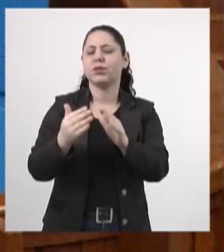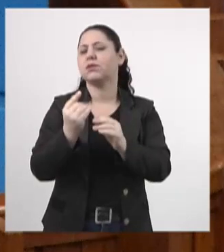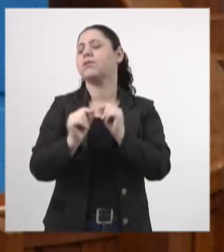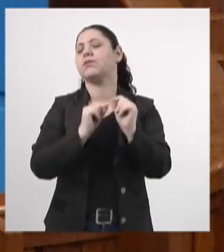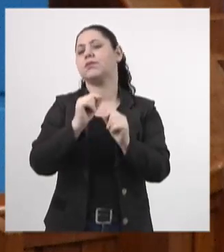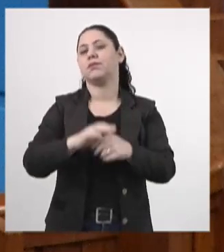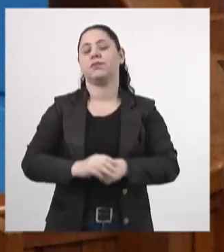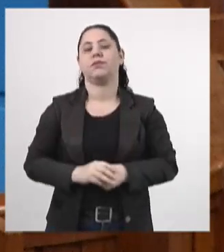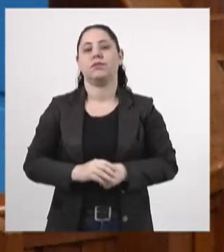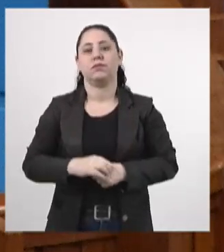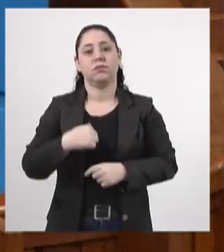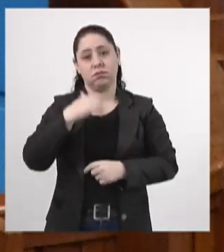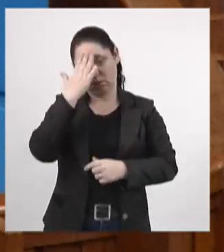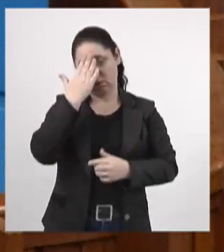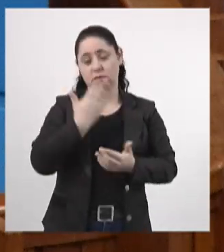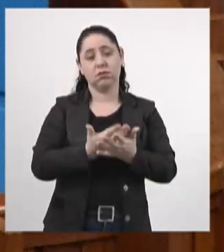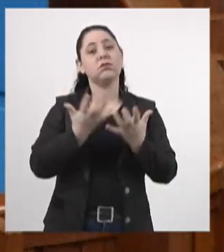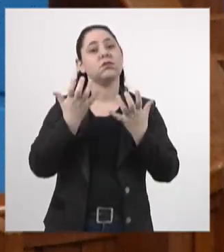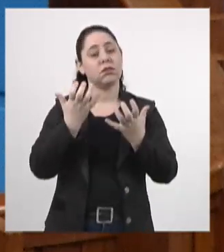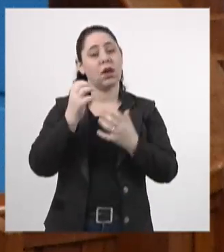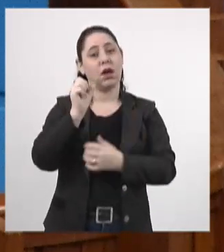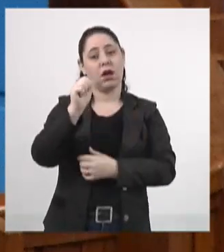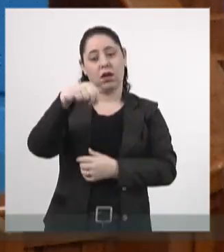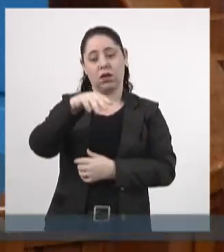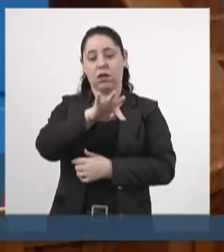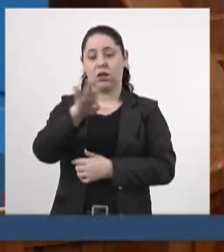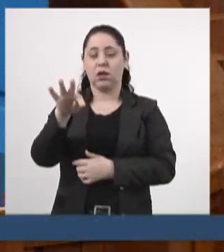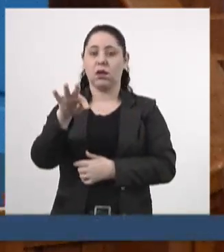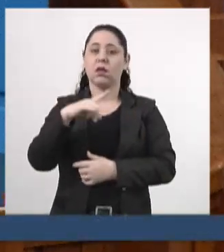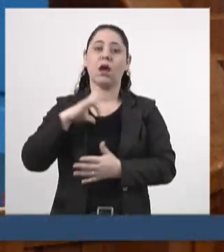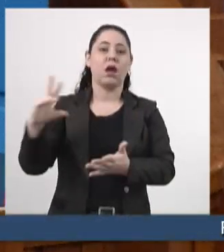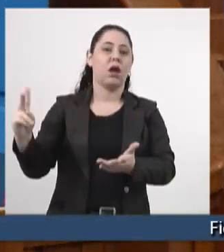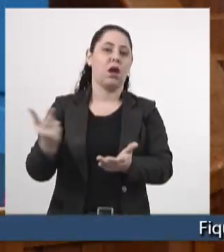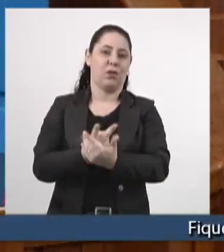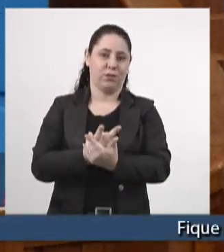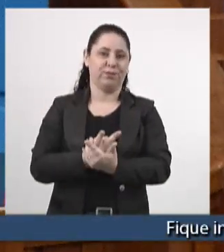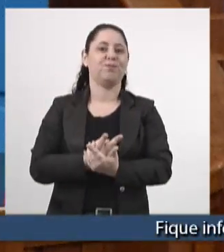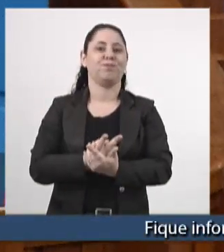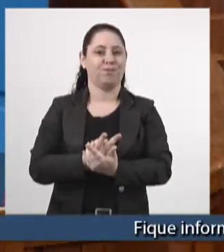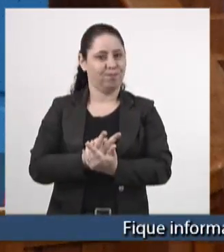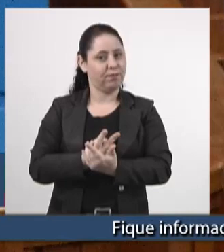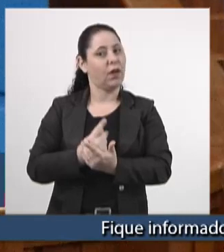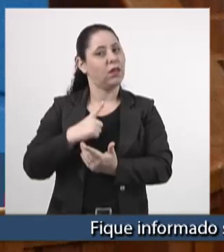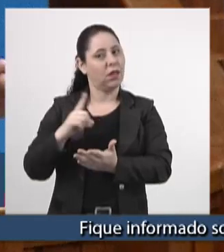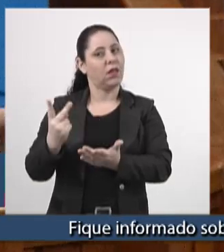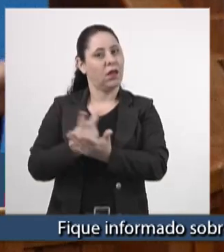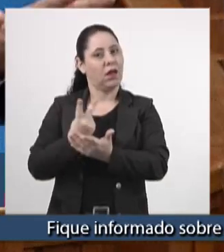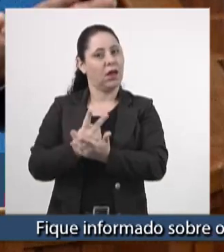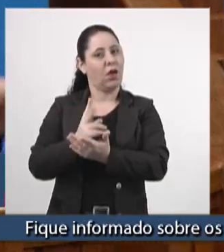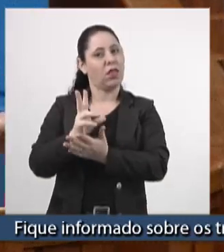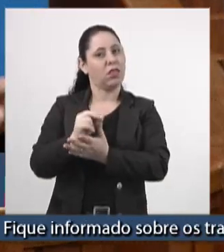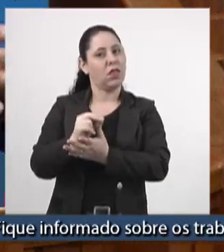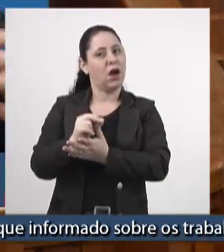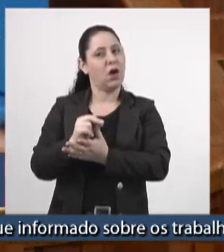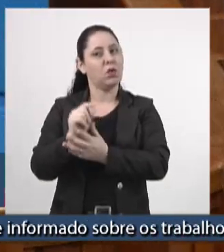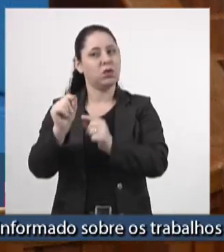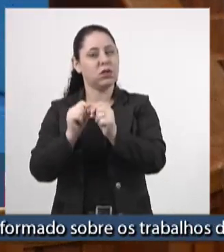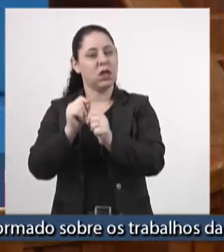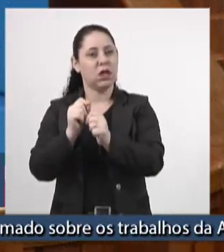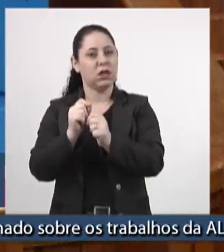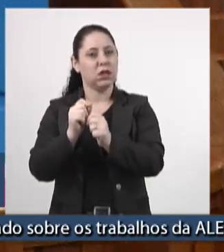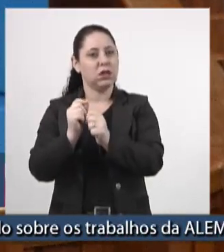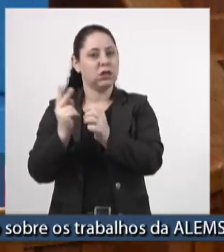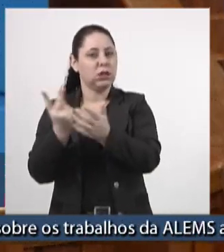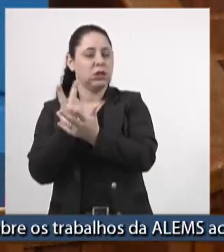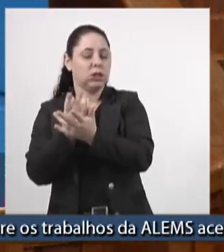Eu quero acreditar que esse estudo da NTT tem erros. Erros. Não forças ocultas trabalhando.